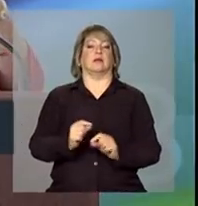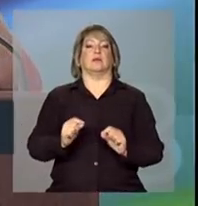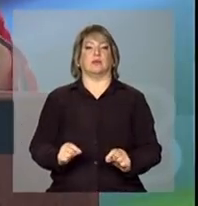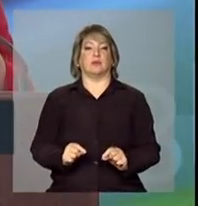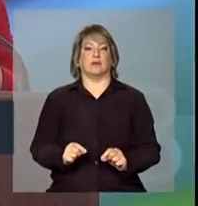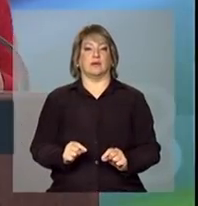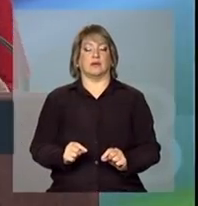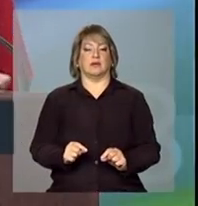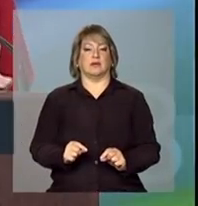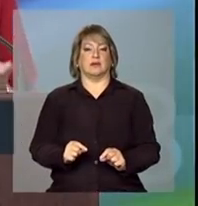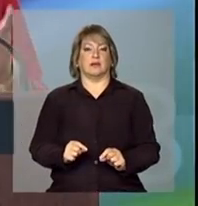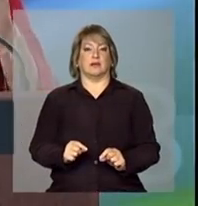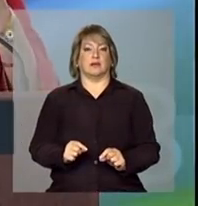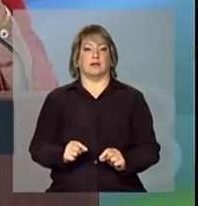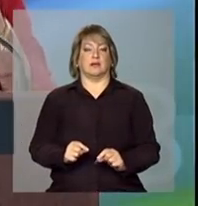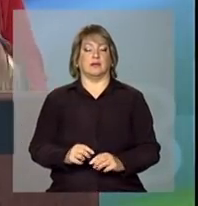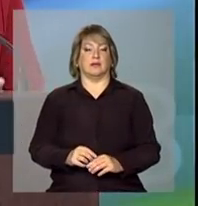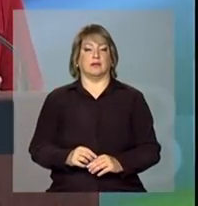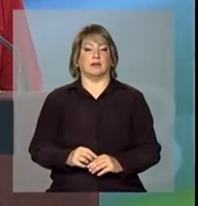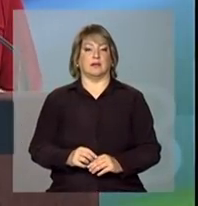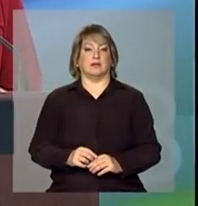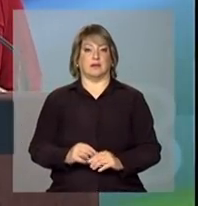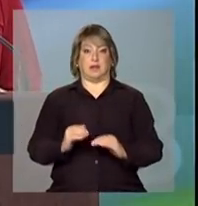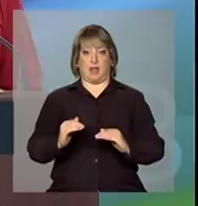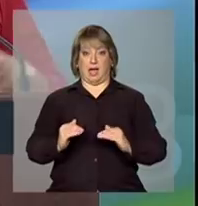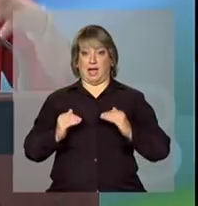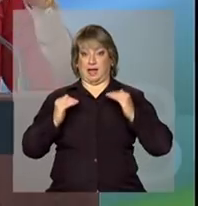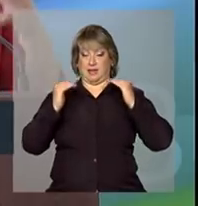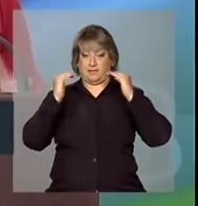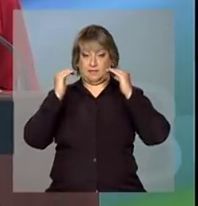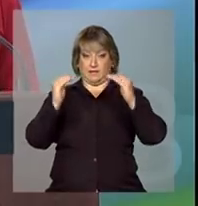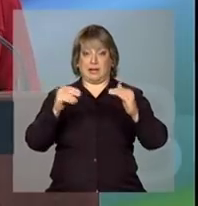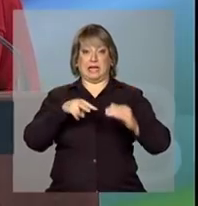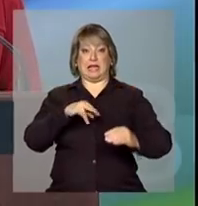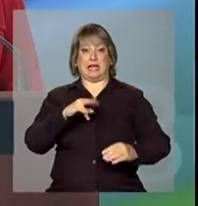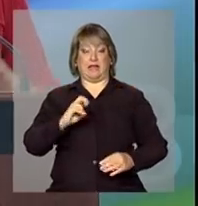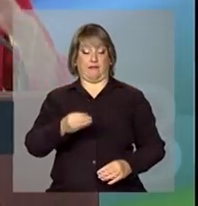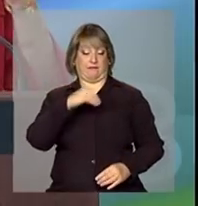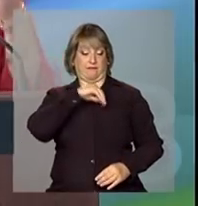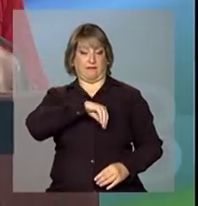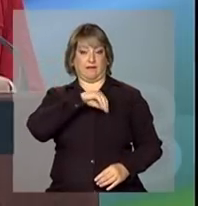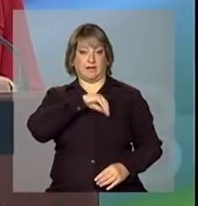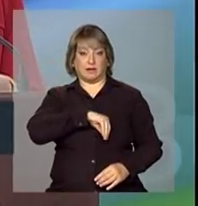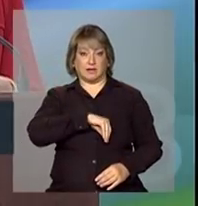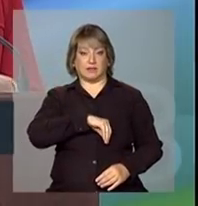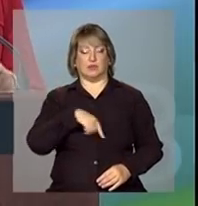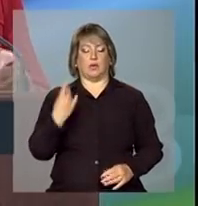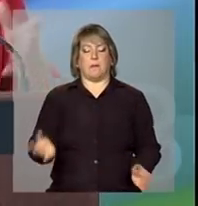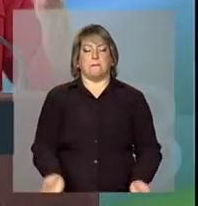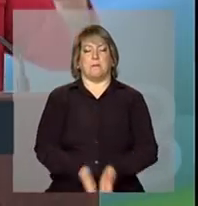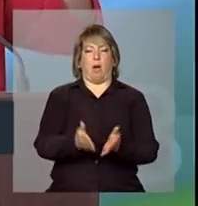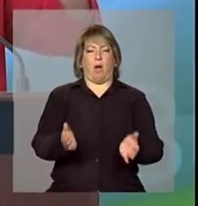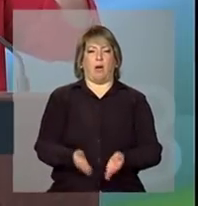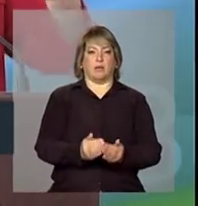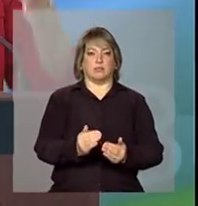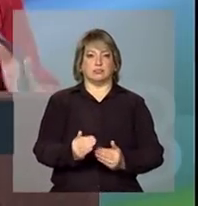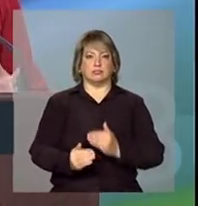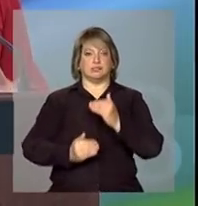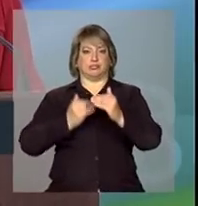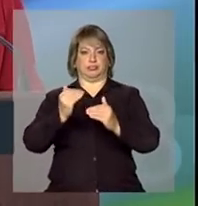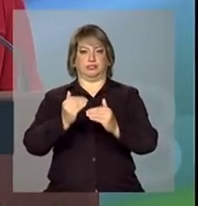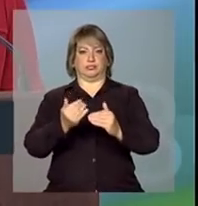a elevação do nível de renda, retirada da pobreza e